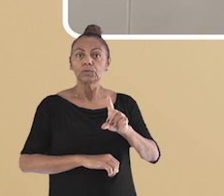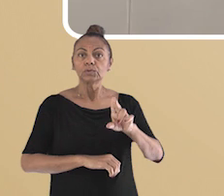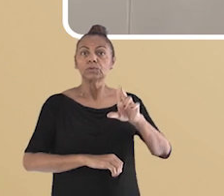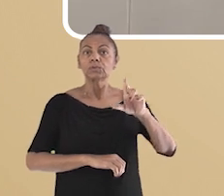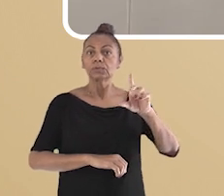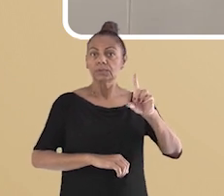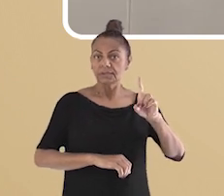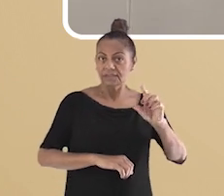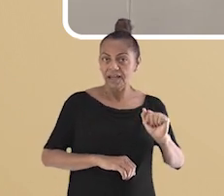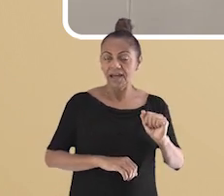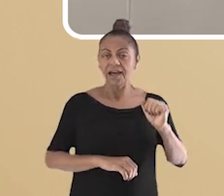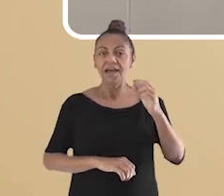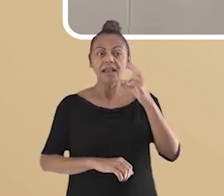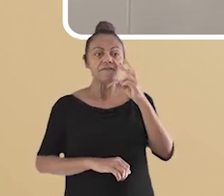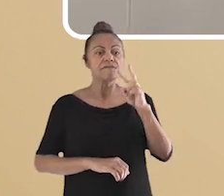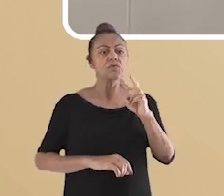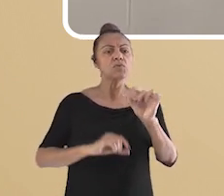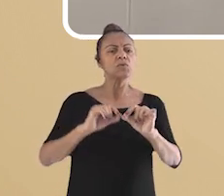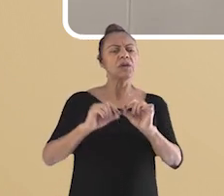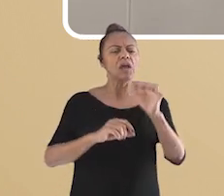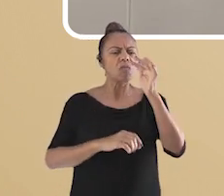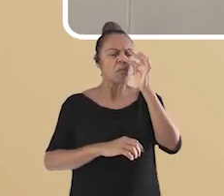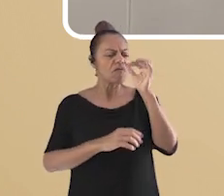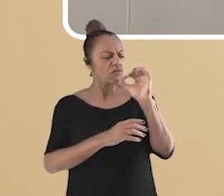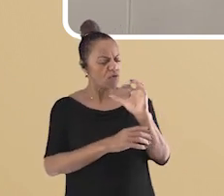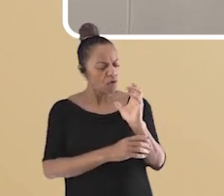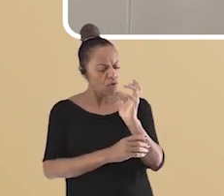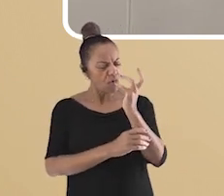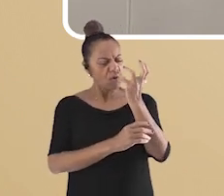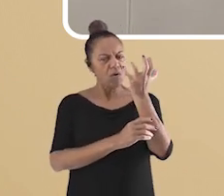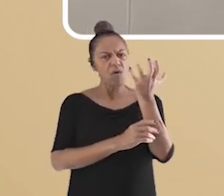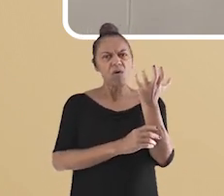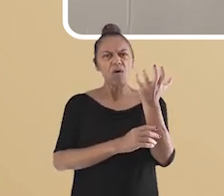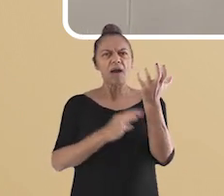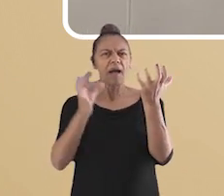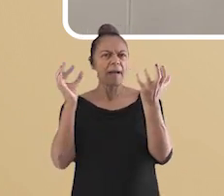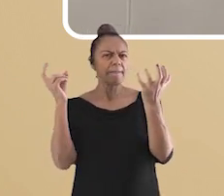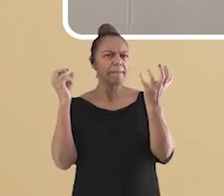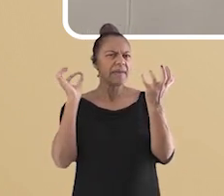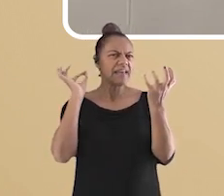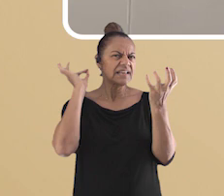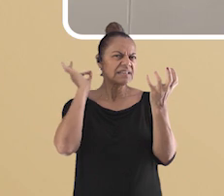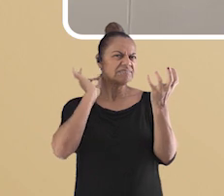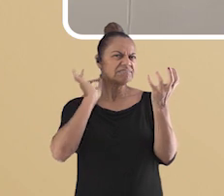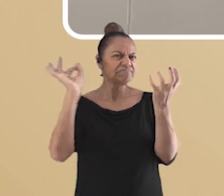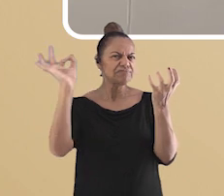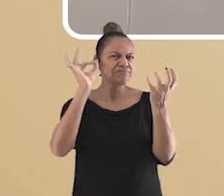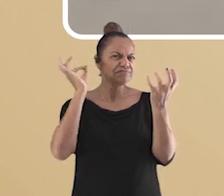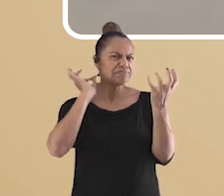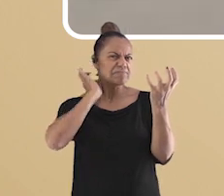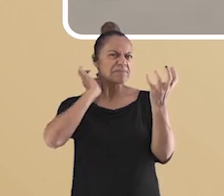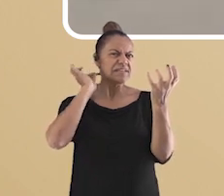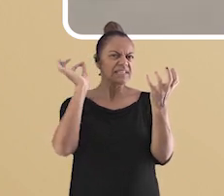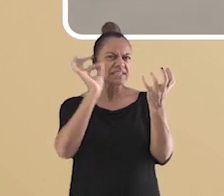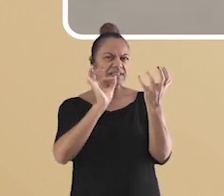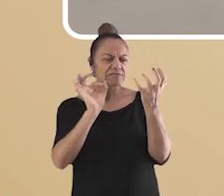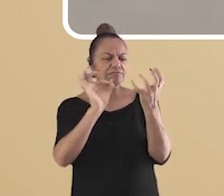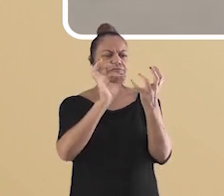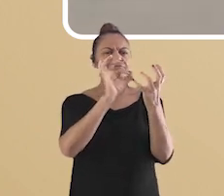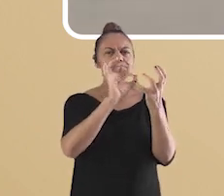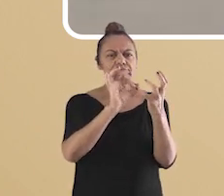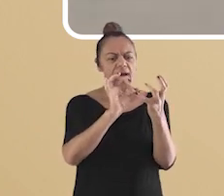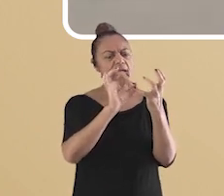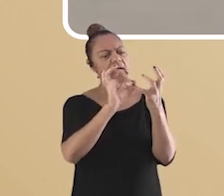virou-se e viu duas abelhas em uma flor. Ela fez cara de susto. Ficou paradinho e não gritou. Apenas